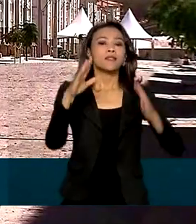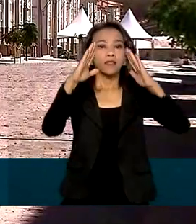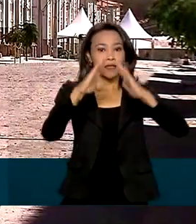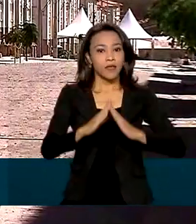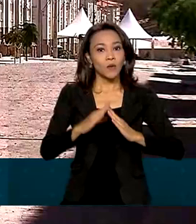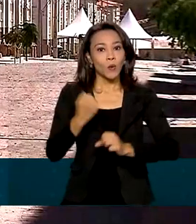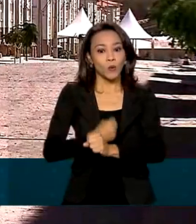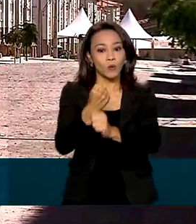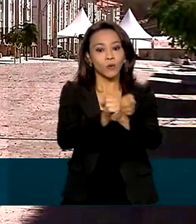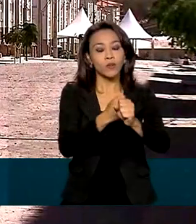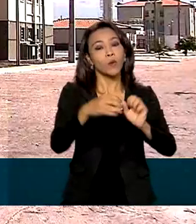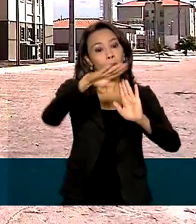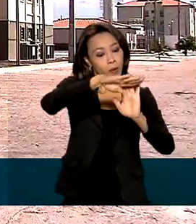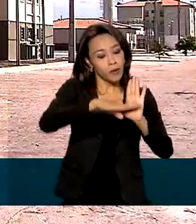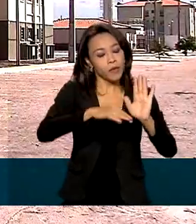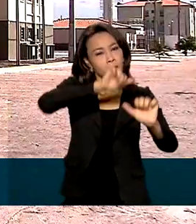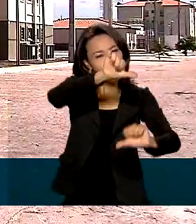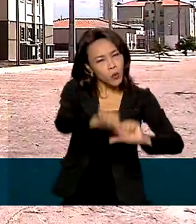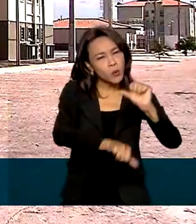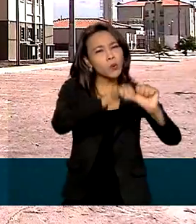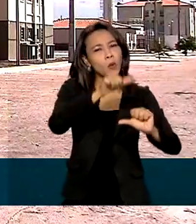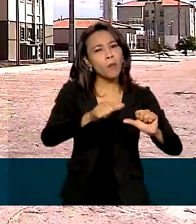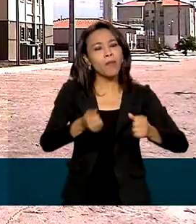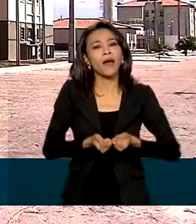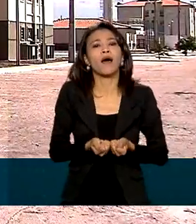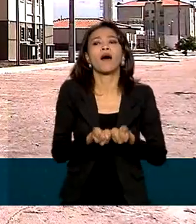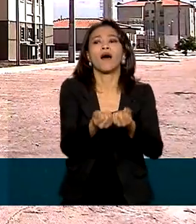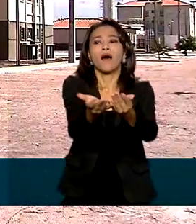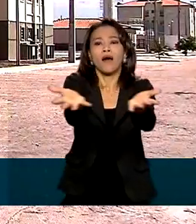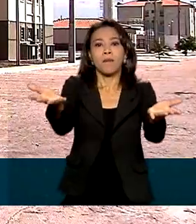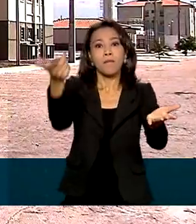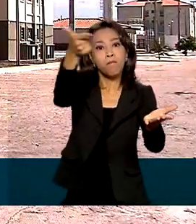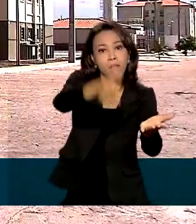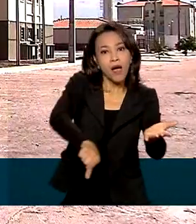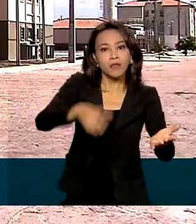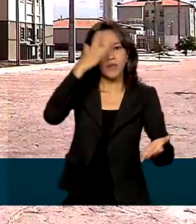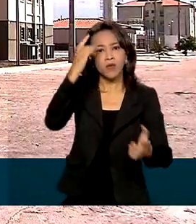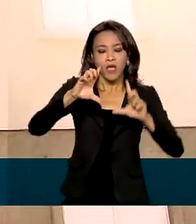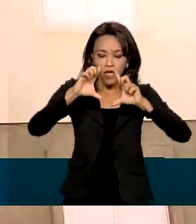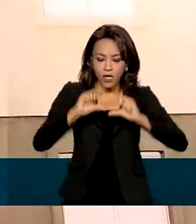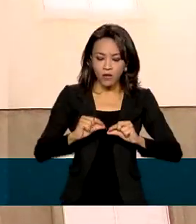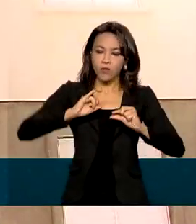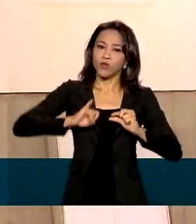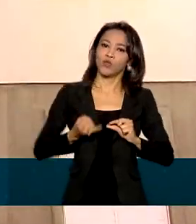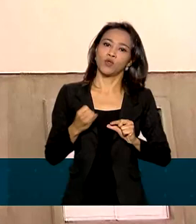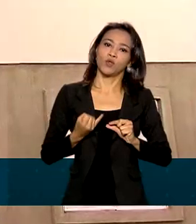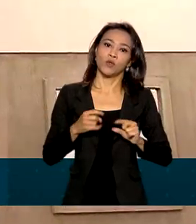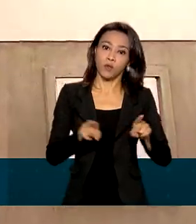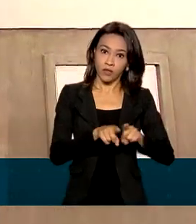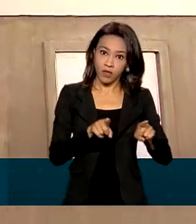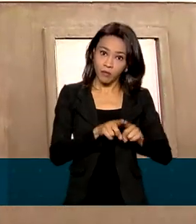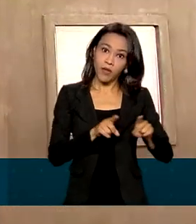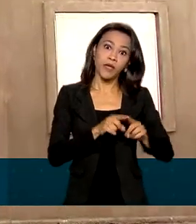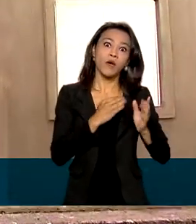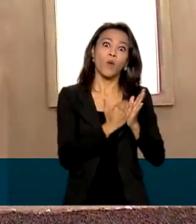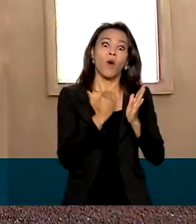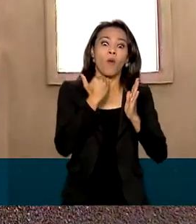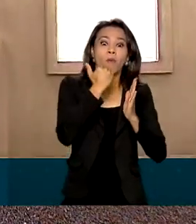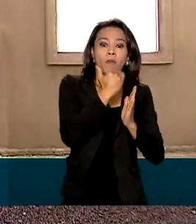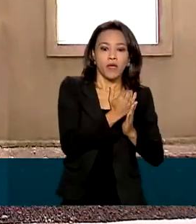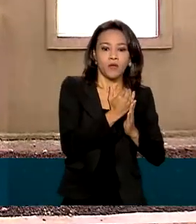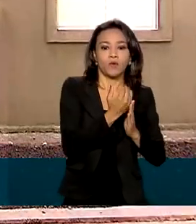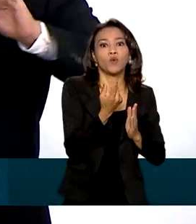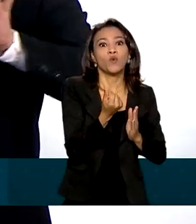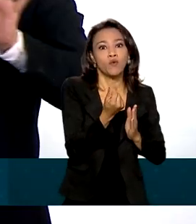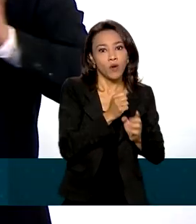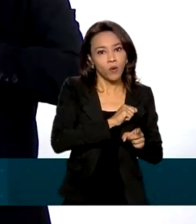Amarela passou por mudanças para atender mais pessoas, com a redução de juros e o aumento do valor máximo dos imóveis financiados.